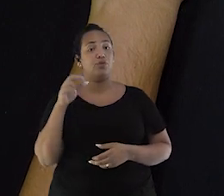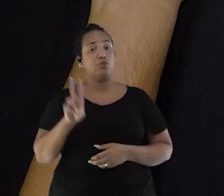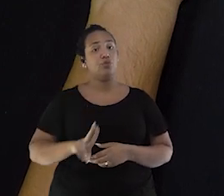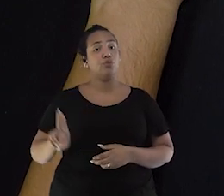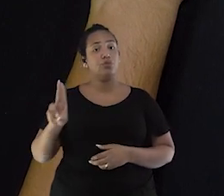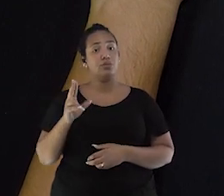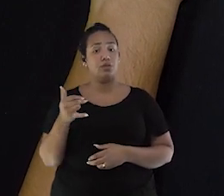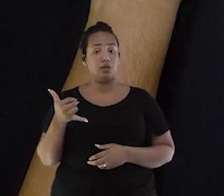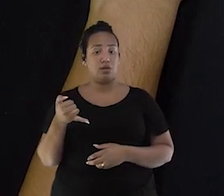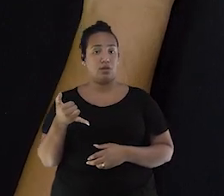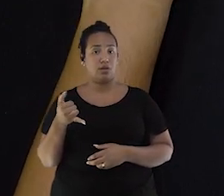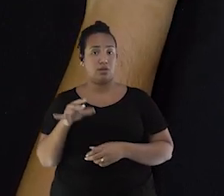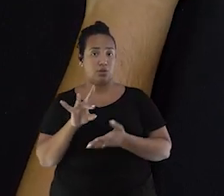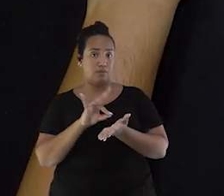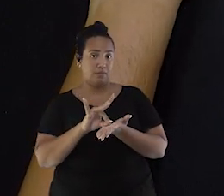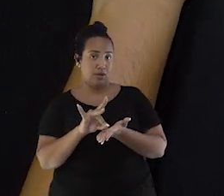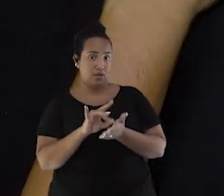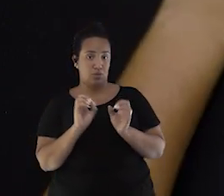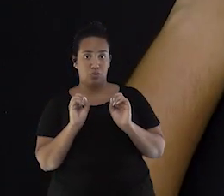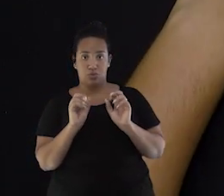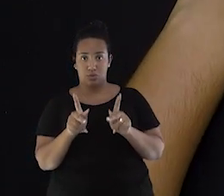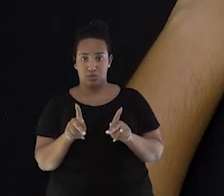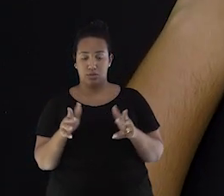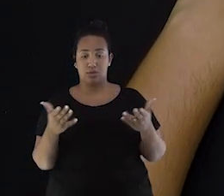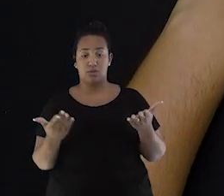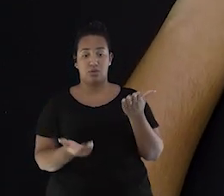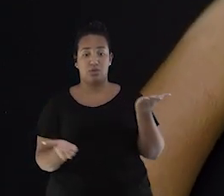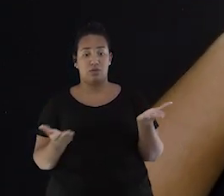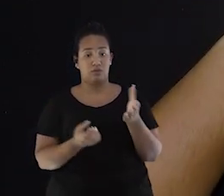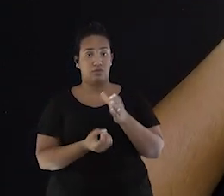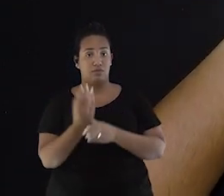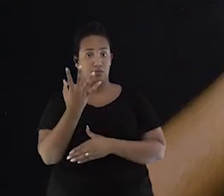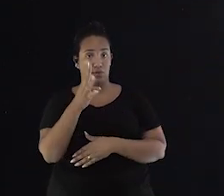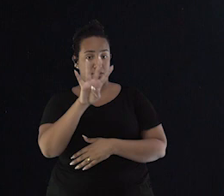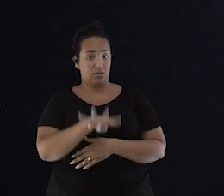canetinha preta. Ok? Então vamos fazer os quadriculados. quadriculados.